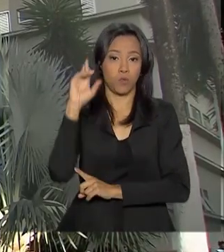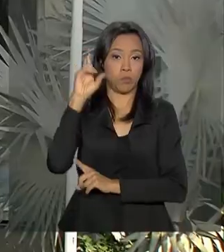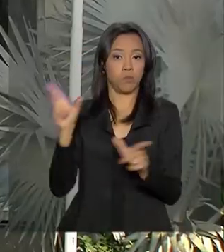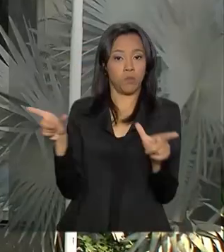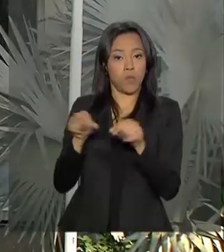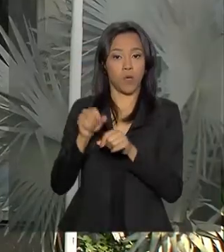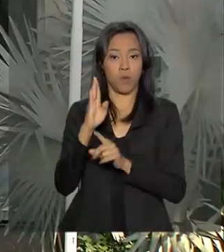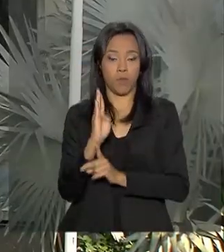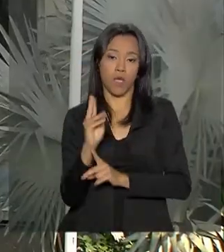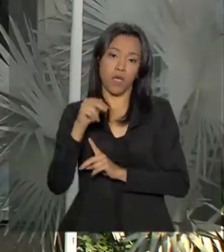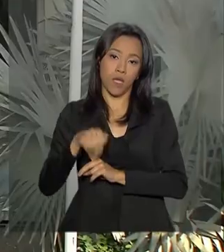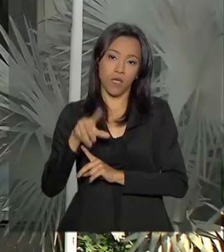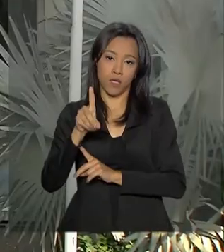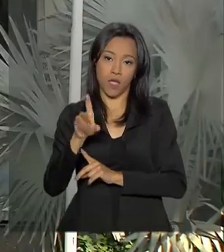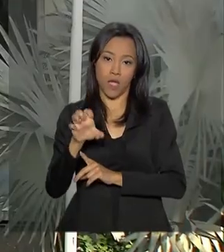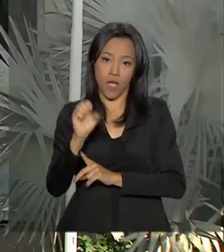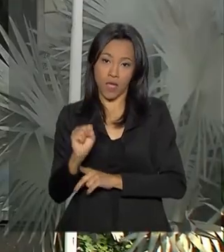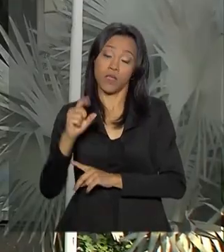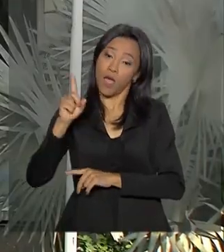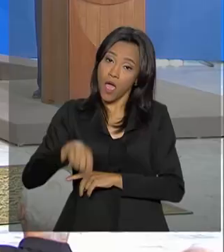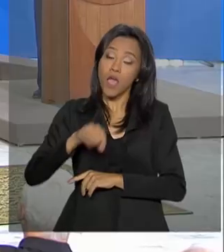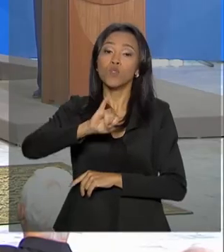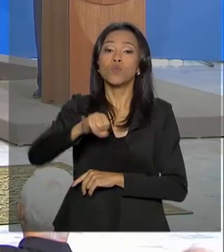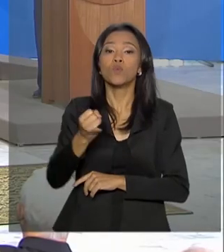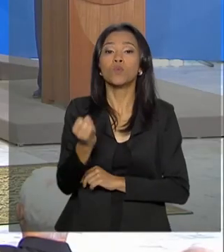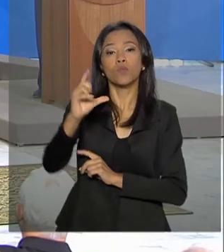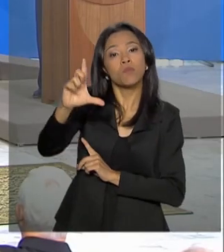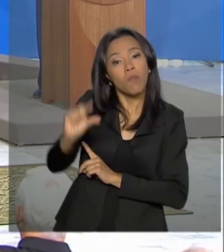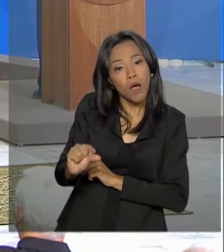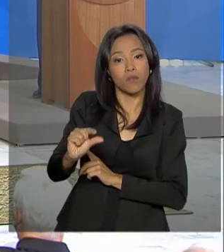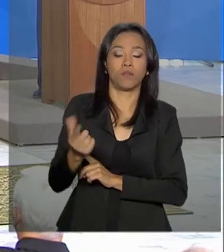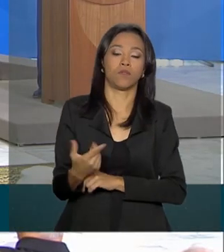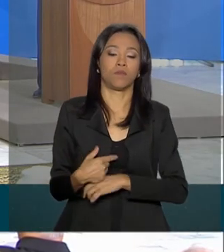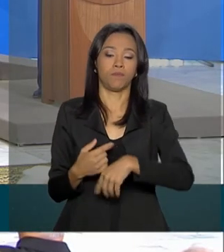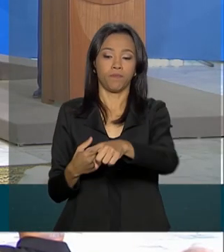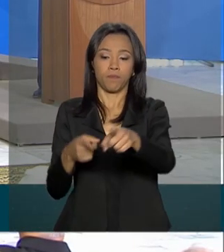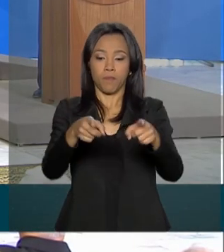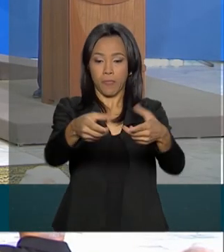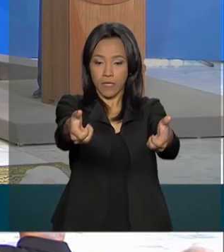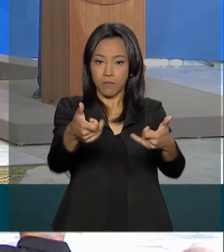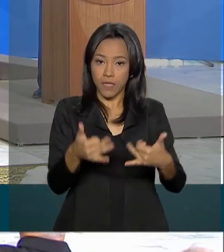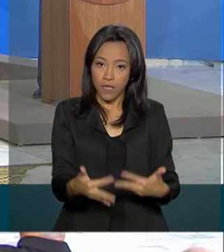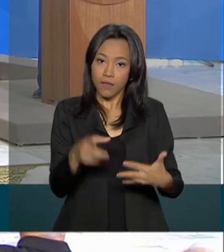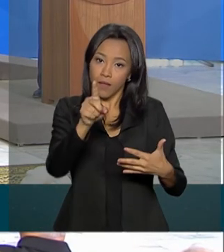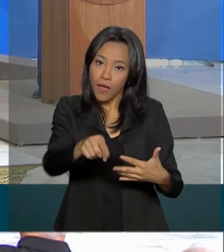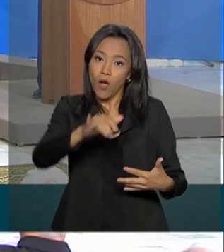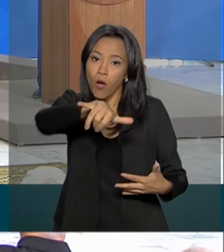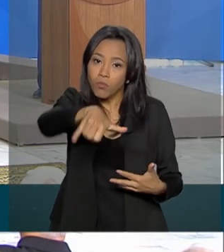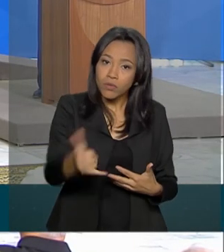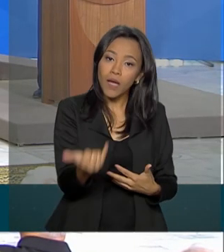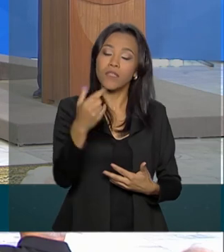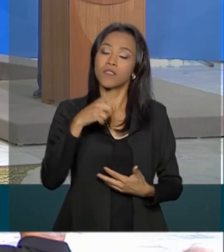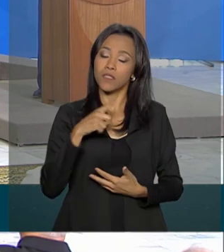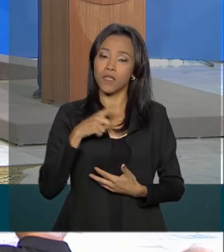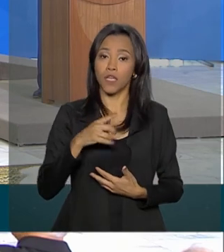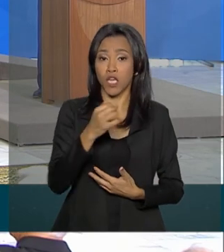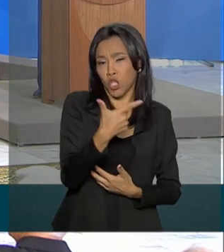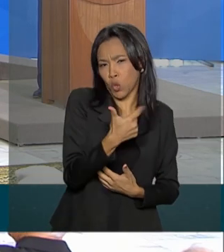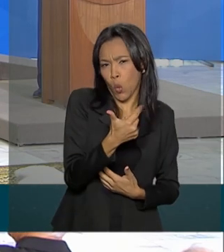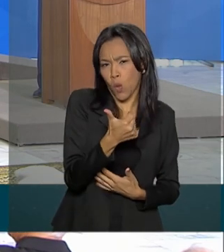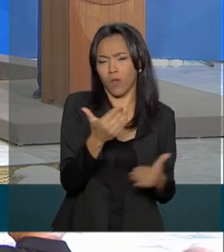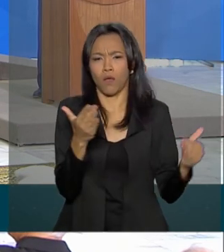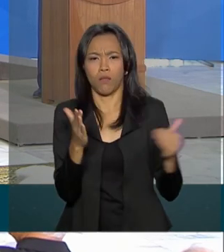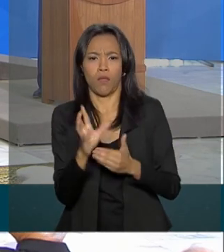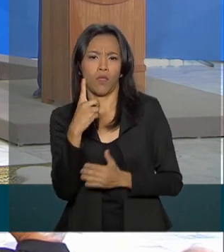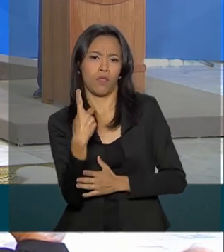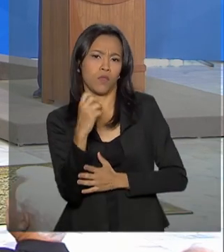taxa de juros abaixo da cobrada pelo mercado. É uma oportunidade de ter empréstimos de 12 até 18 anos, dependendo